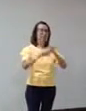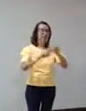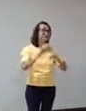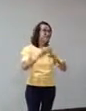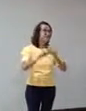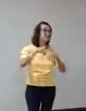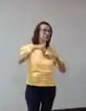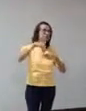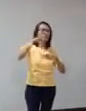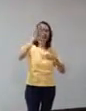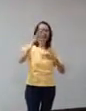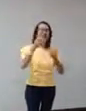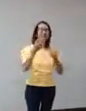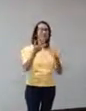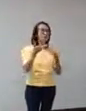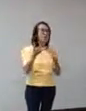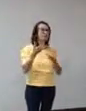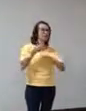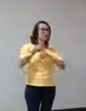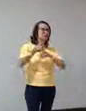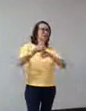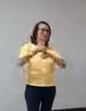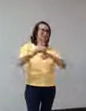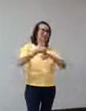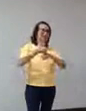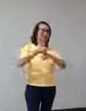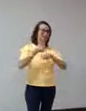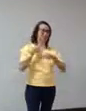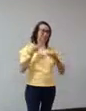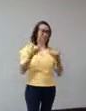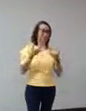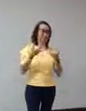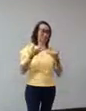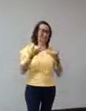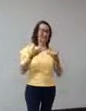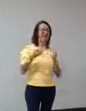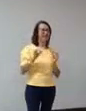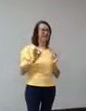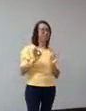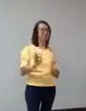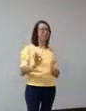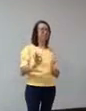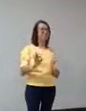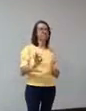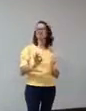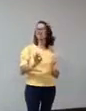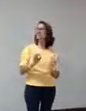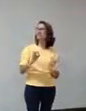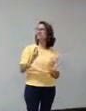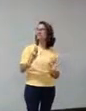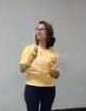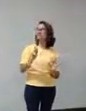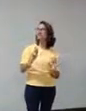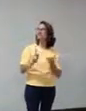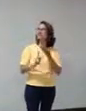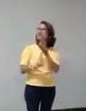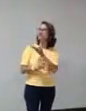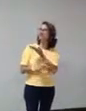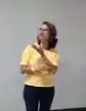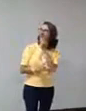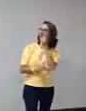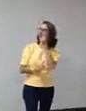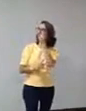suficiente para fazer uma exposição. E foi, e aconteceu. Essas ilustrações, de novo, do